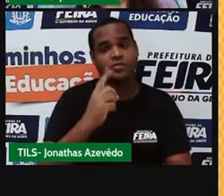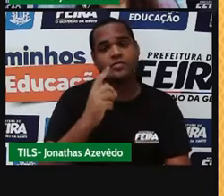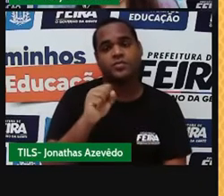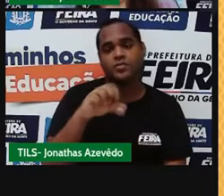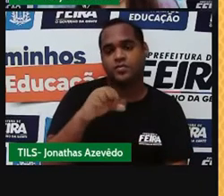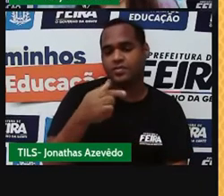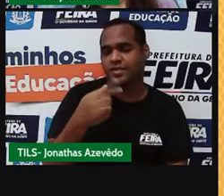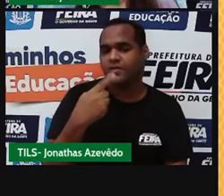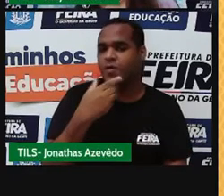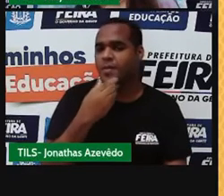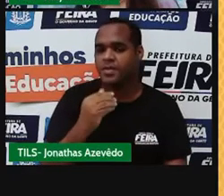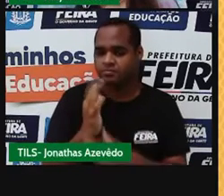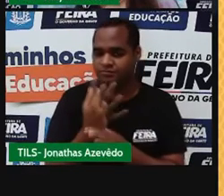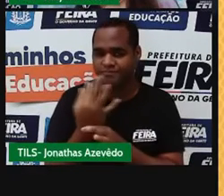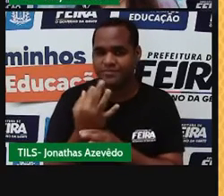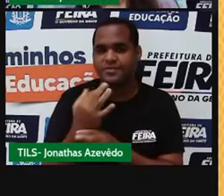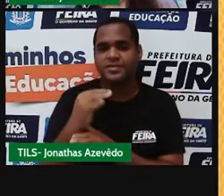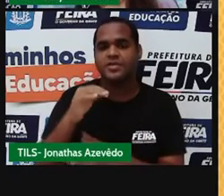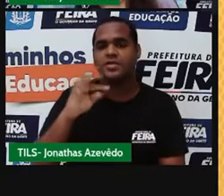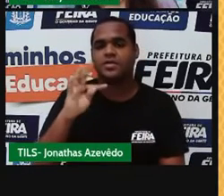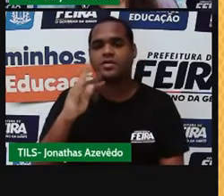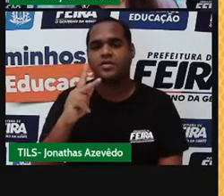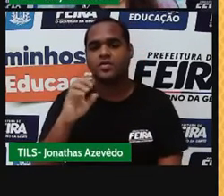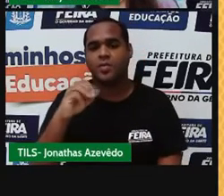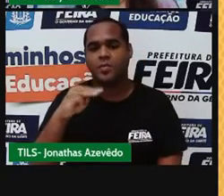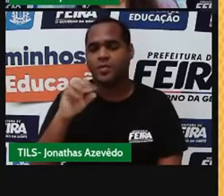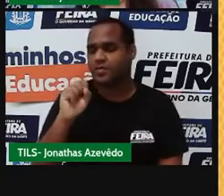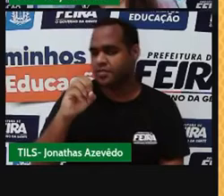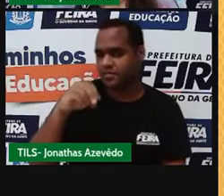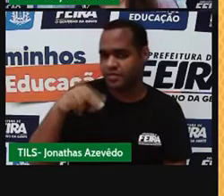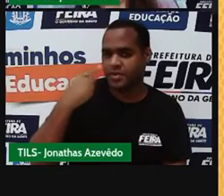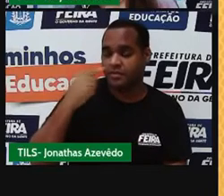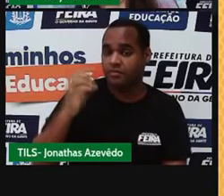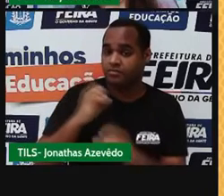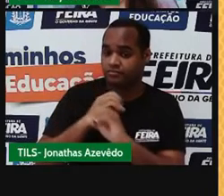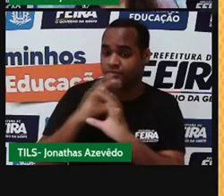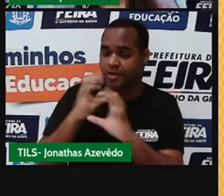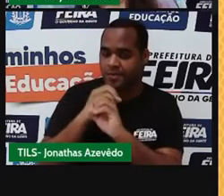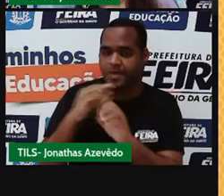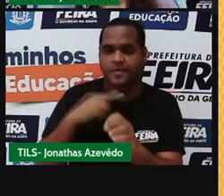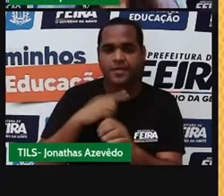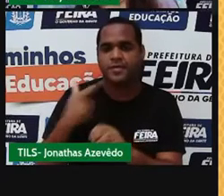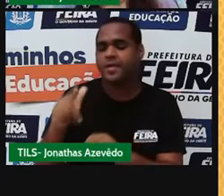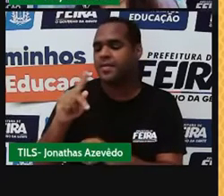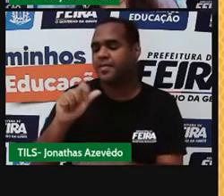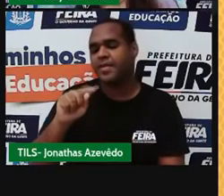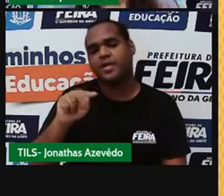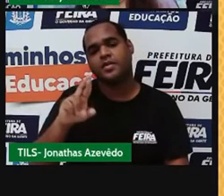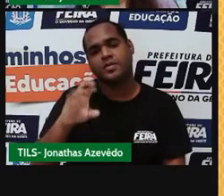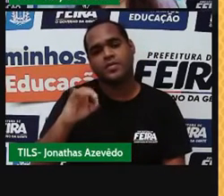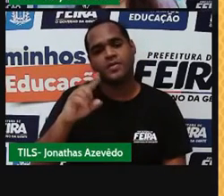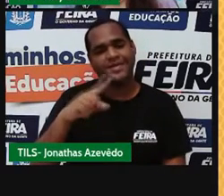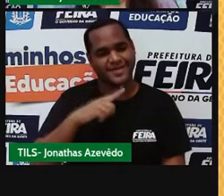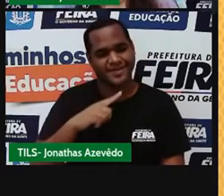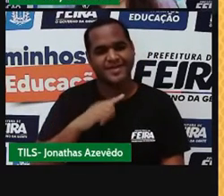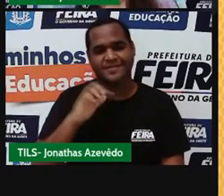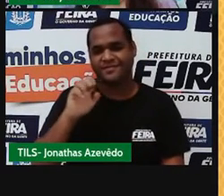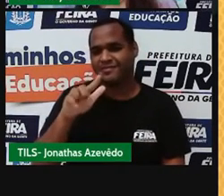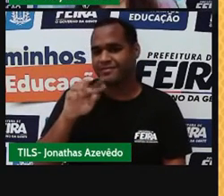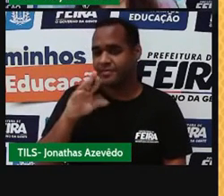o 15º inglês, Jesse Thompson, descobriu uma pequena parte do átomo, ou partícula, o elétron.